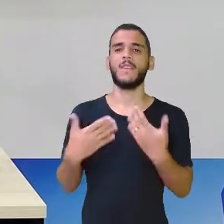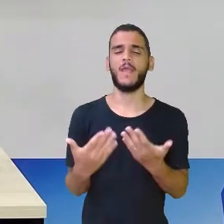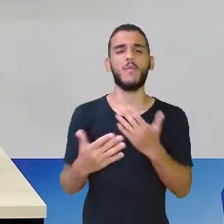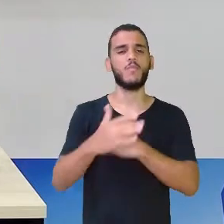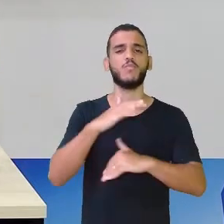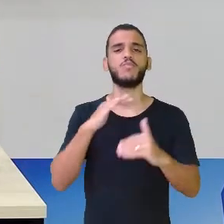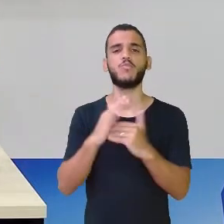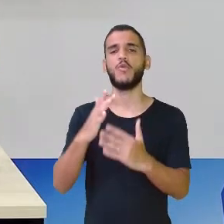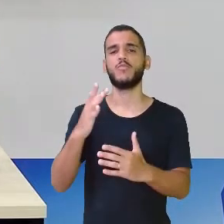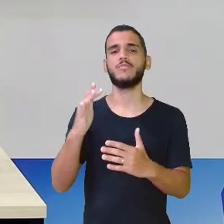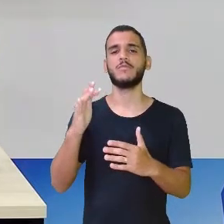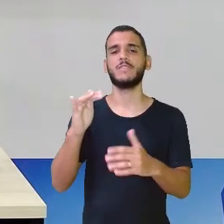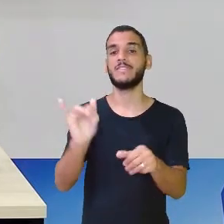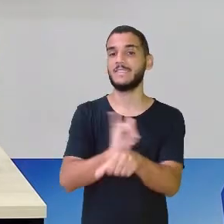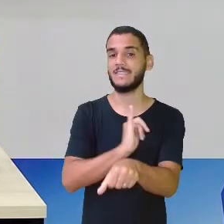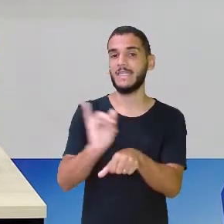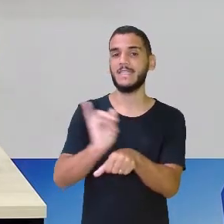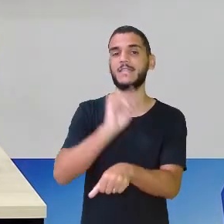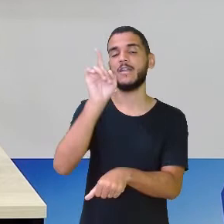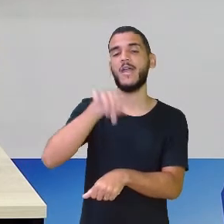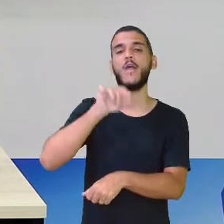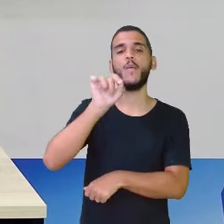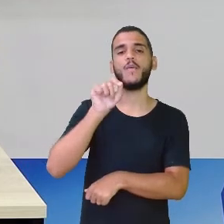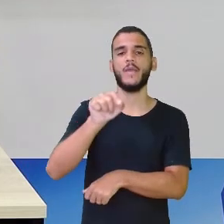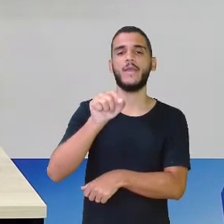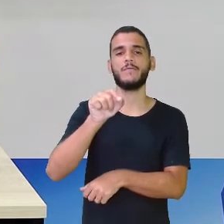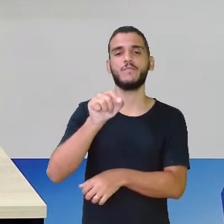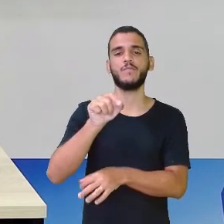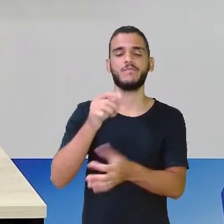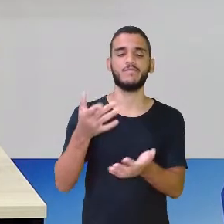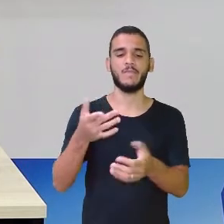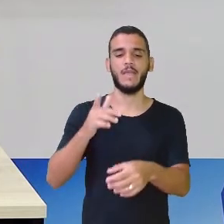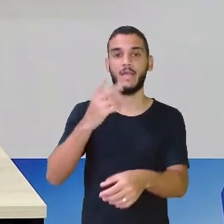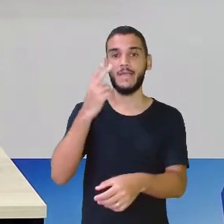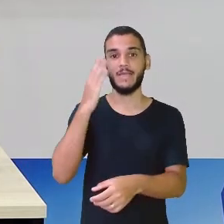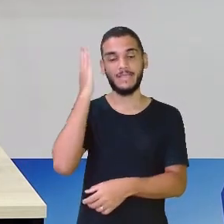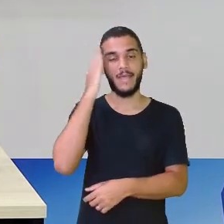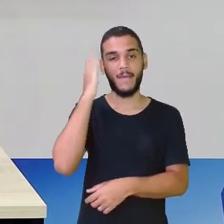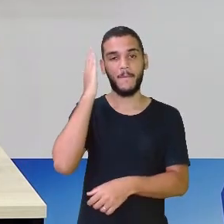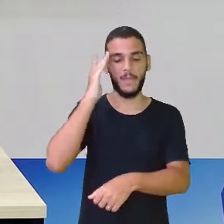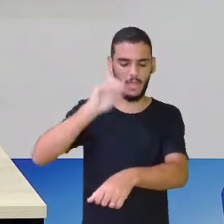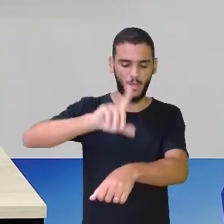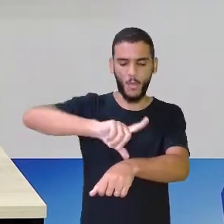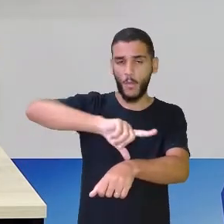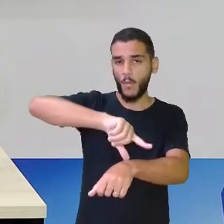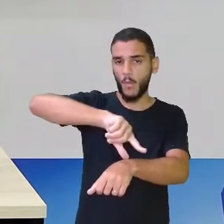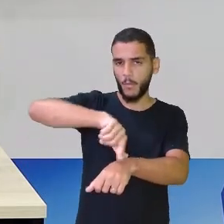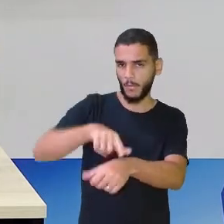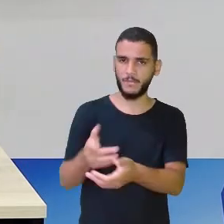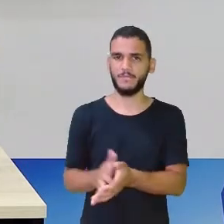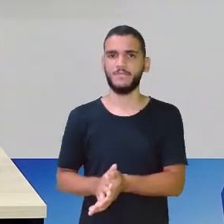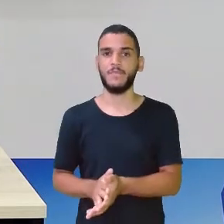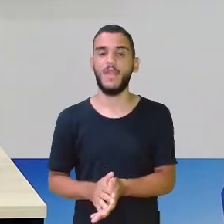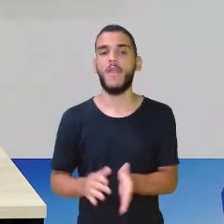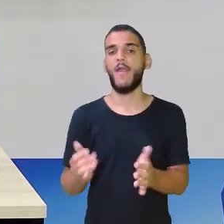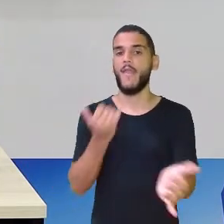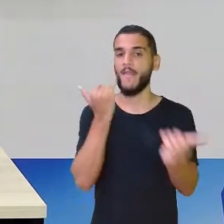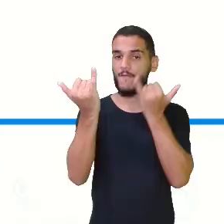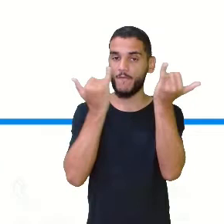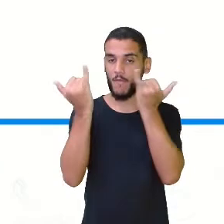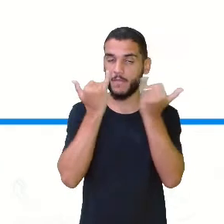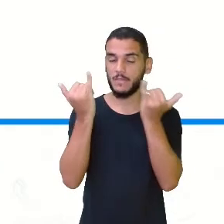esses instrumentos servem para medir o tempo. E uma informação que a gente deve se ligar. Olha aí na